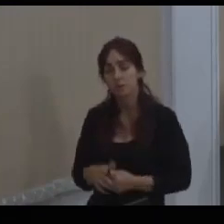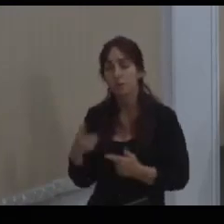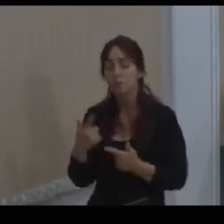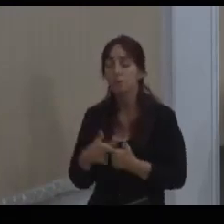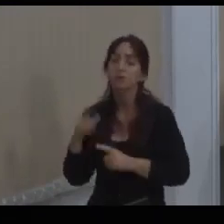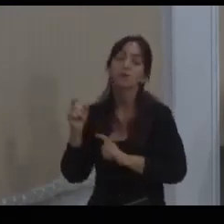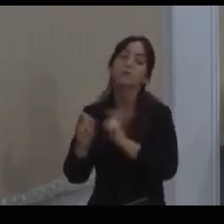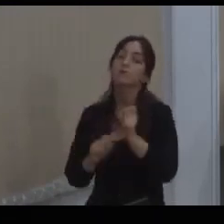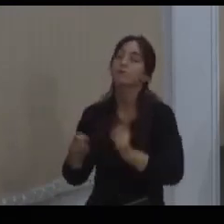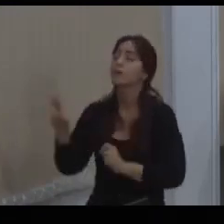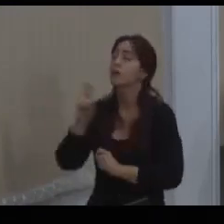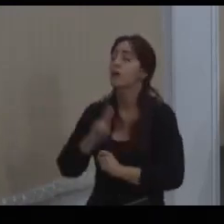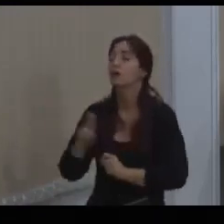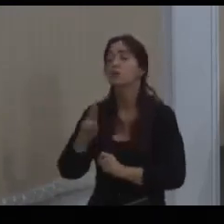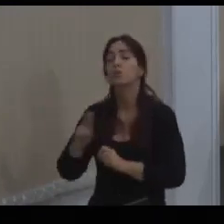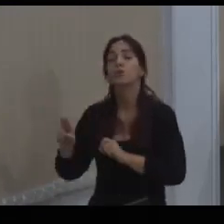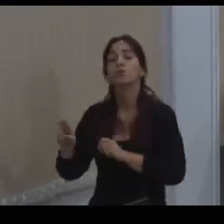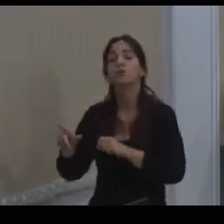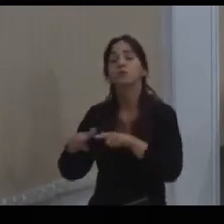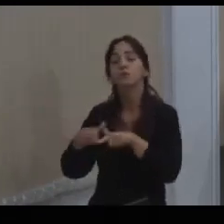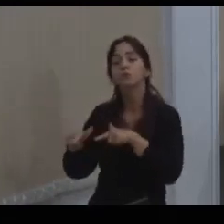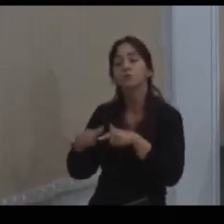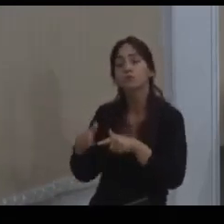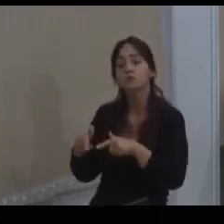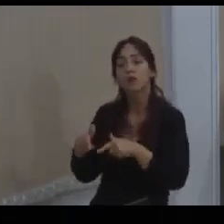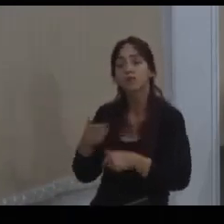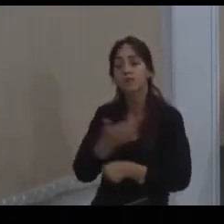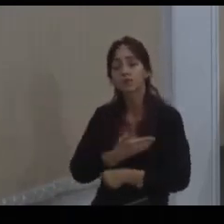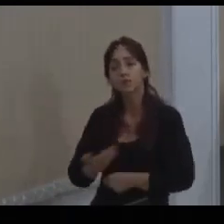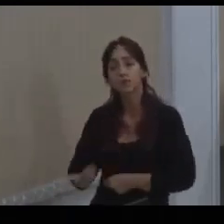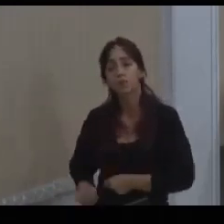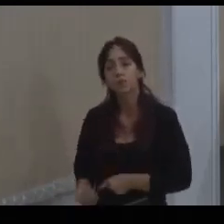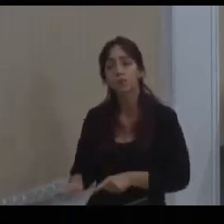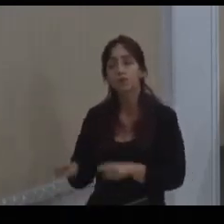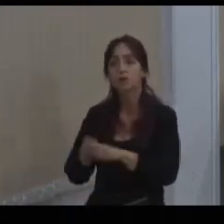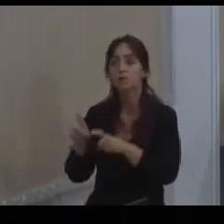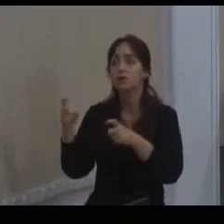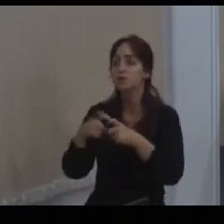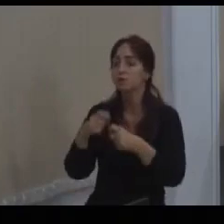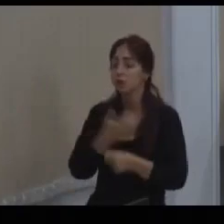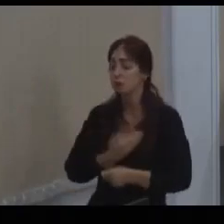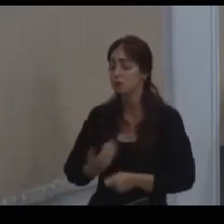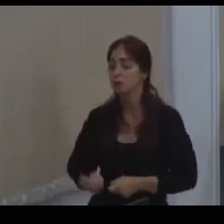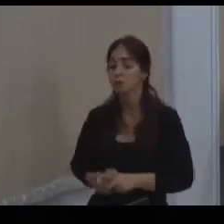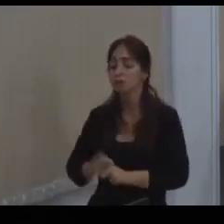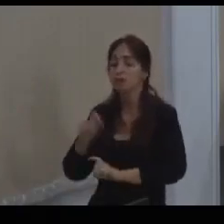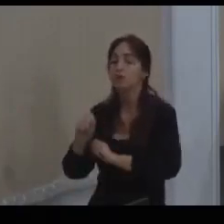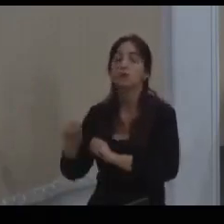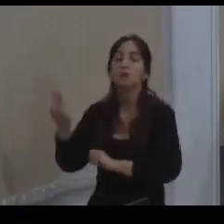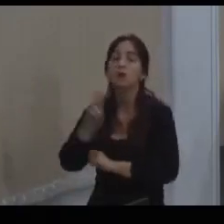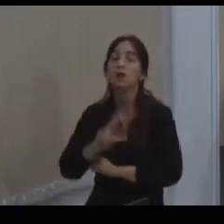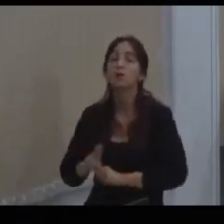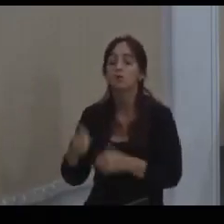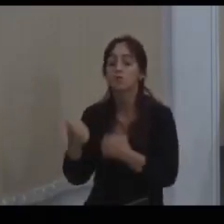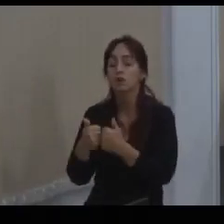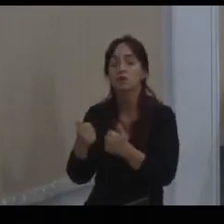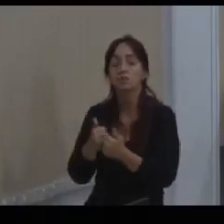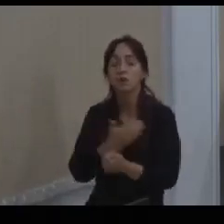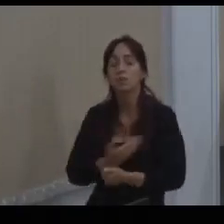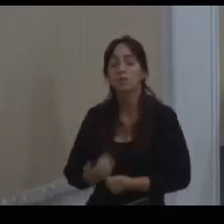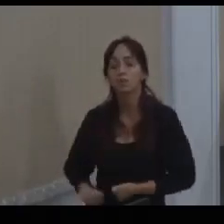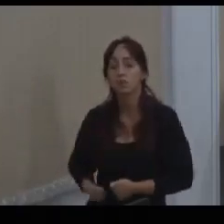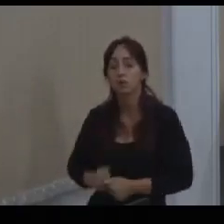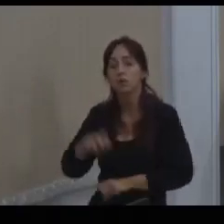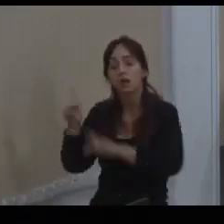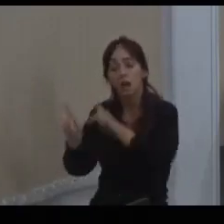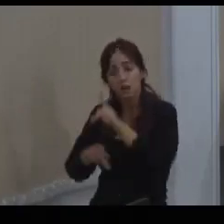públicos? Quem usa o serviço de médico público? A população de baixa renda. Quem usa transporte público? A população de